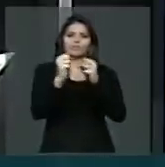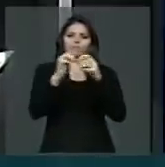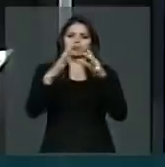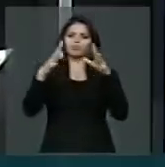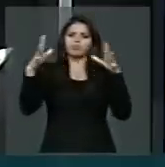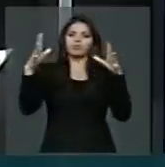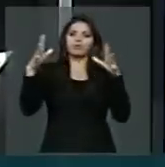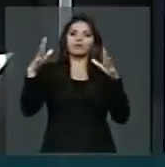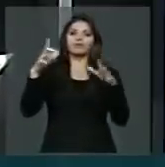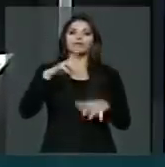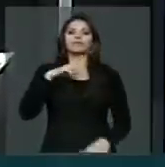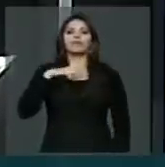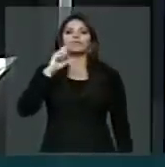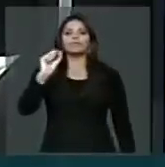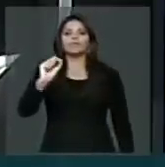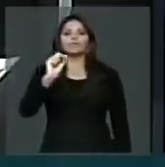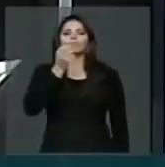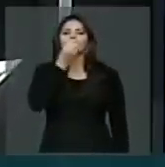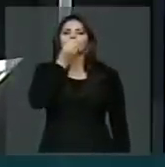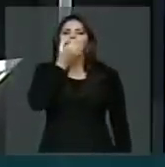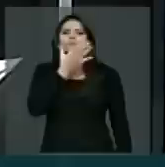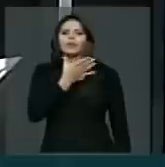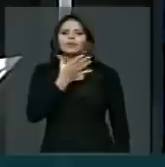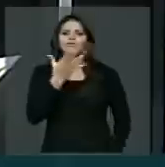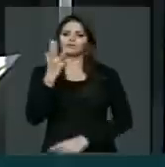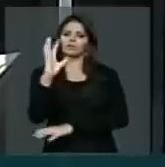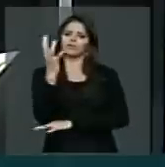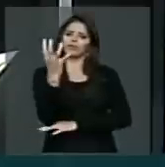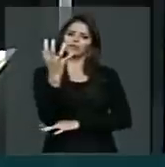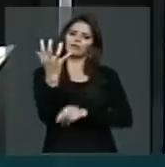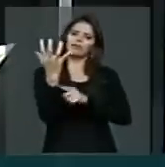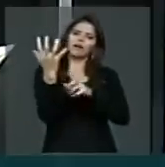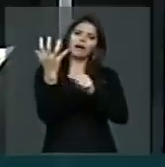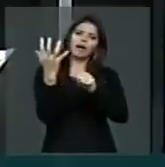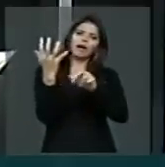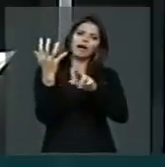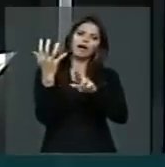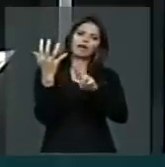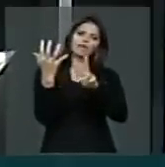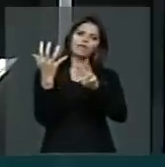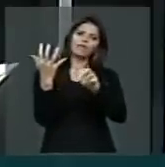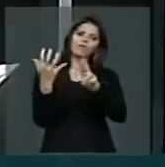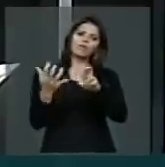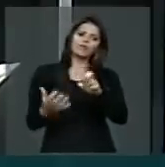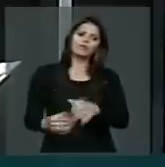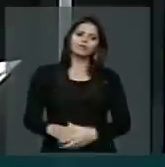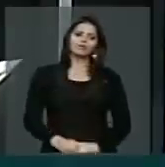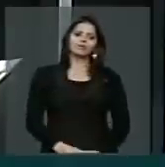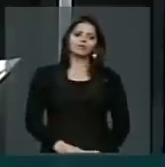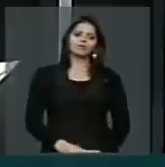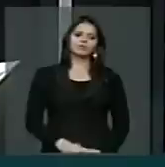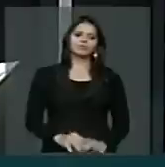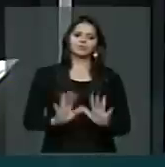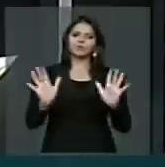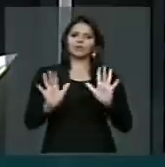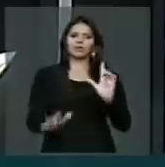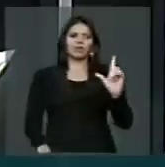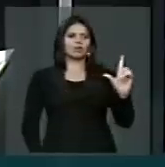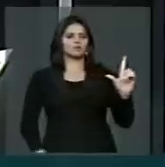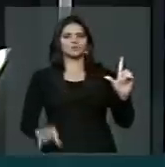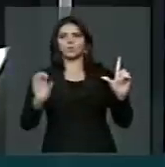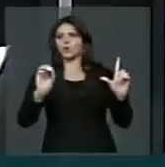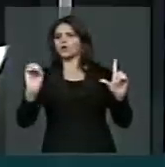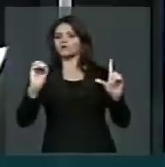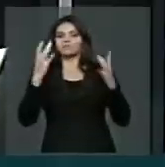pelo óleo de uma bendita árvore, Olívia, nem de leste e nem de oeste.